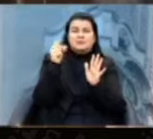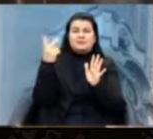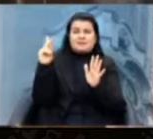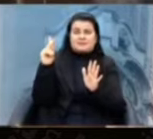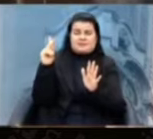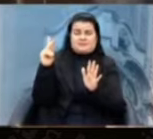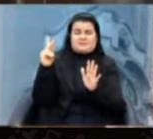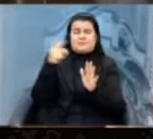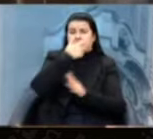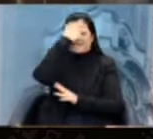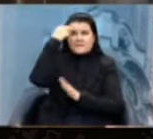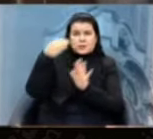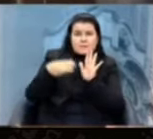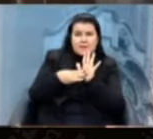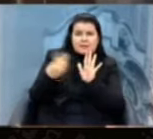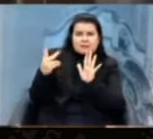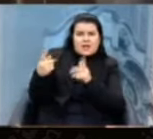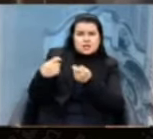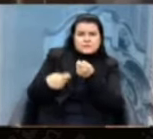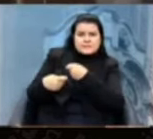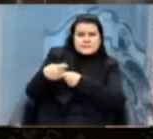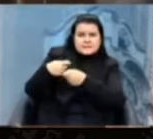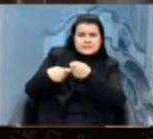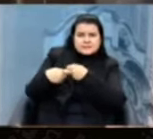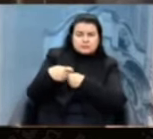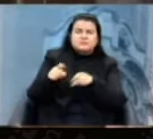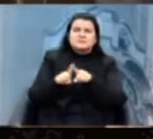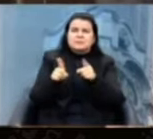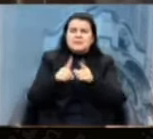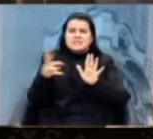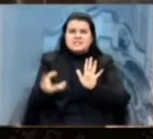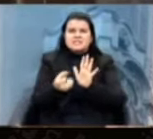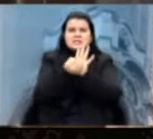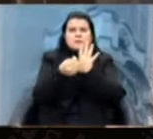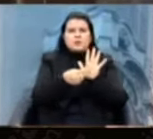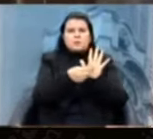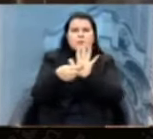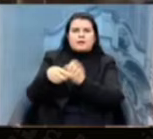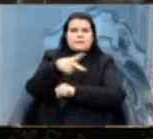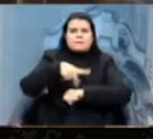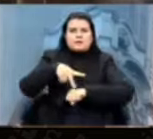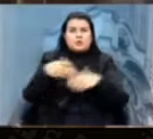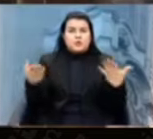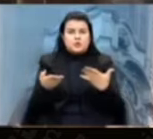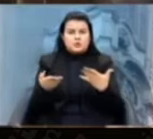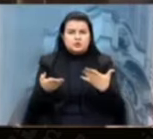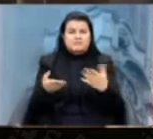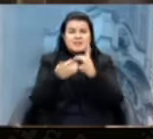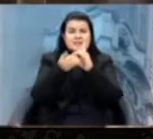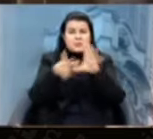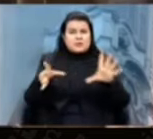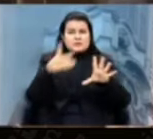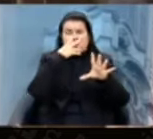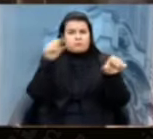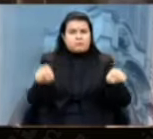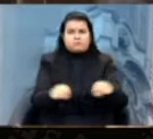e é simbólico do nosso país nesse momento, de rupturas democráticas.